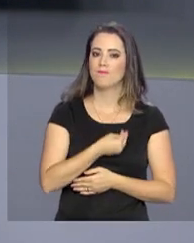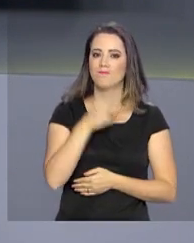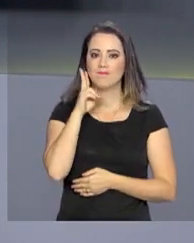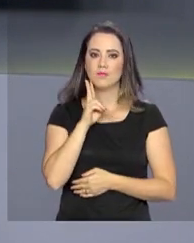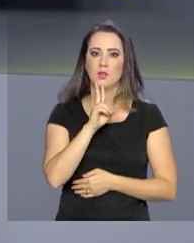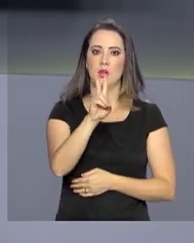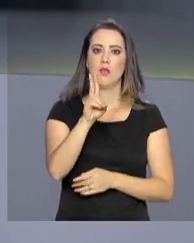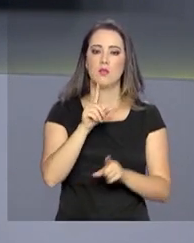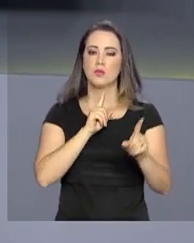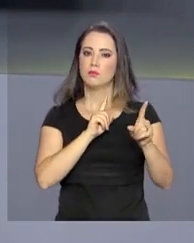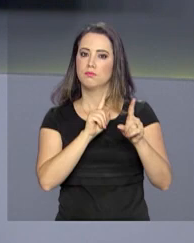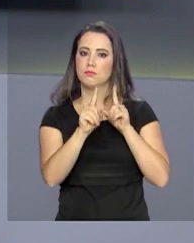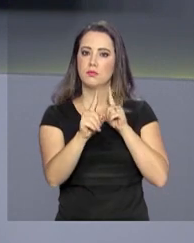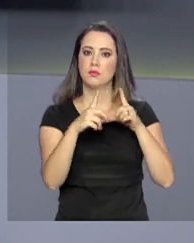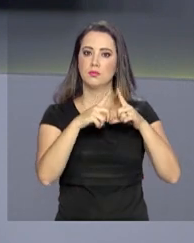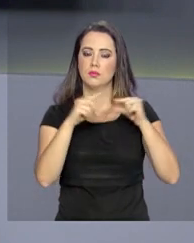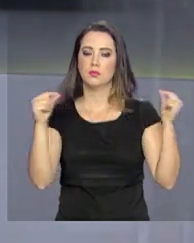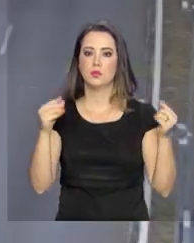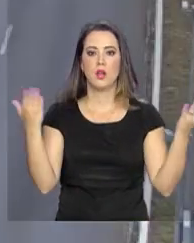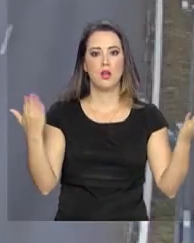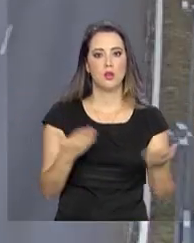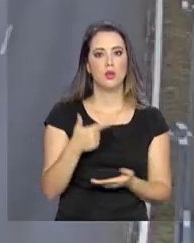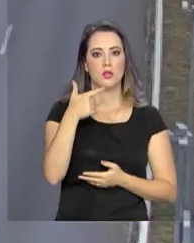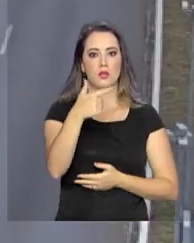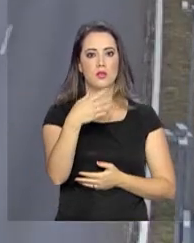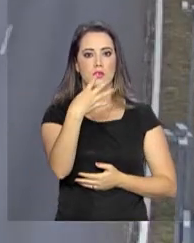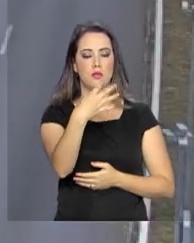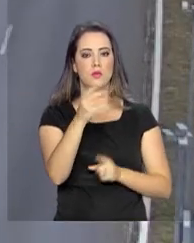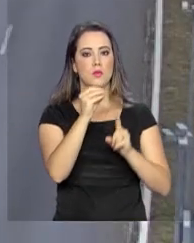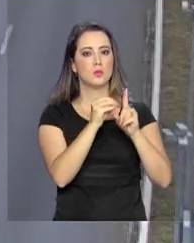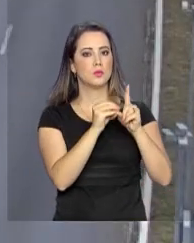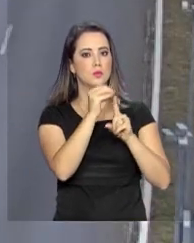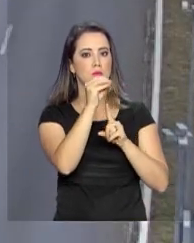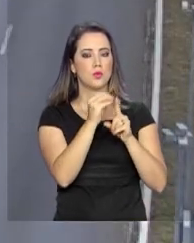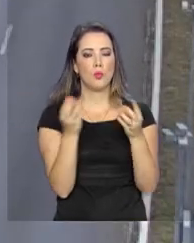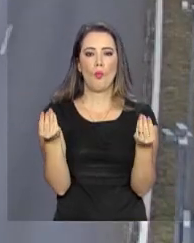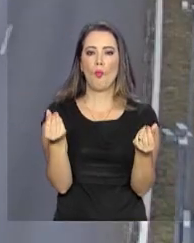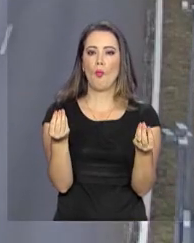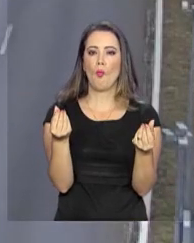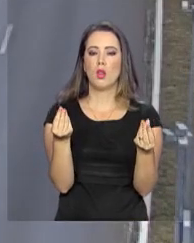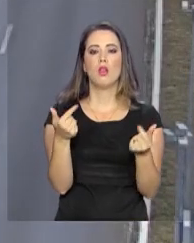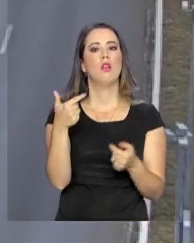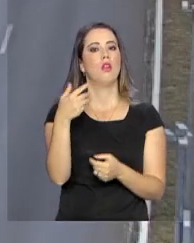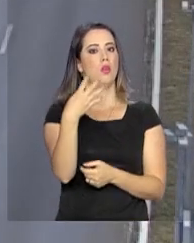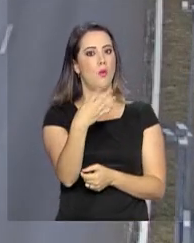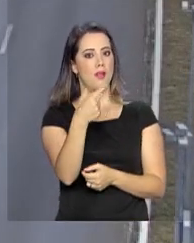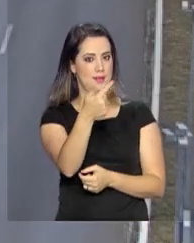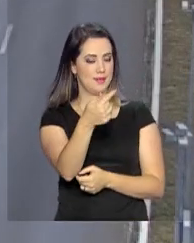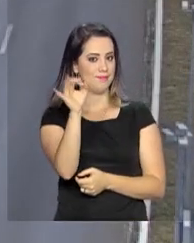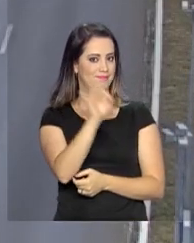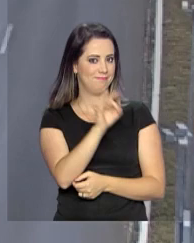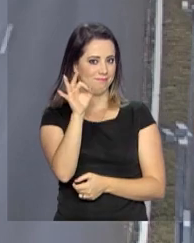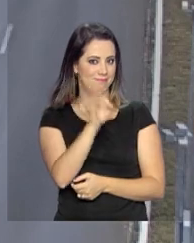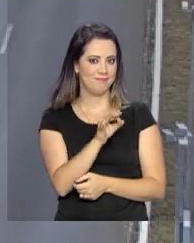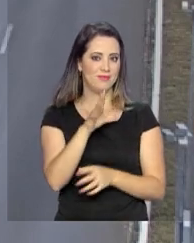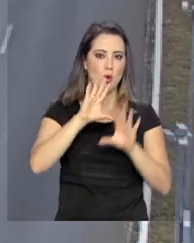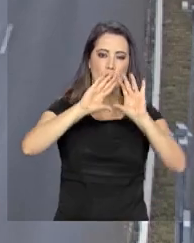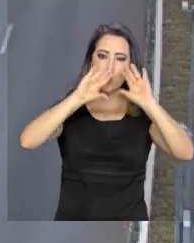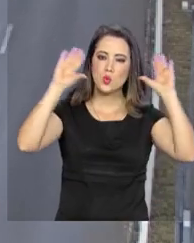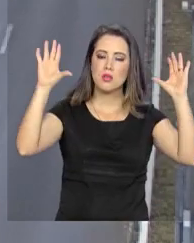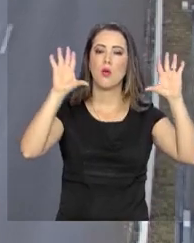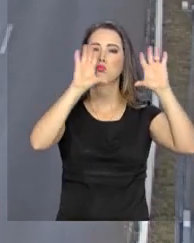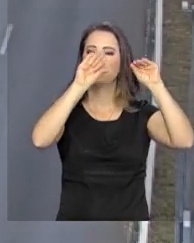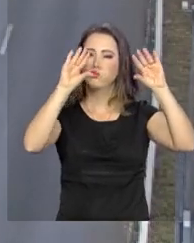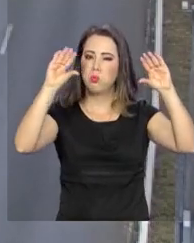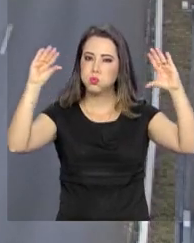ao vivo do trânsito de Brasília. Neste momento faz 24 graus e a umidade relativa do ar está em 47%. O céu está